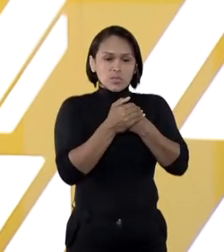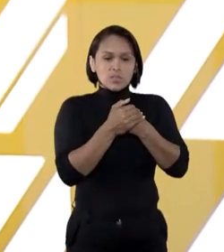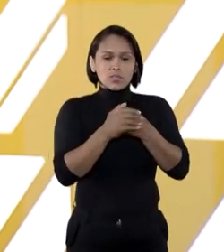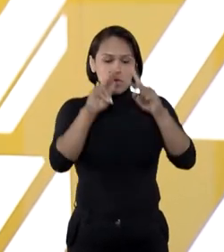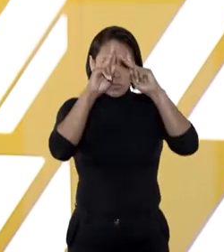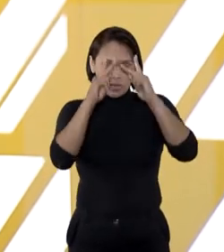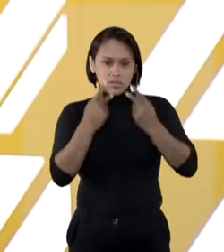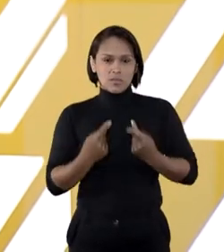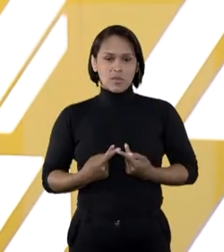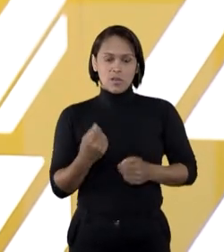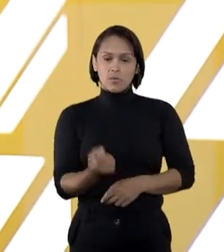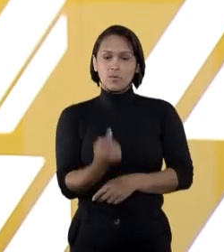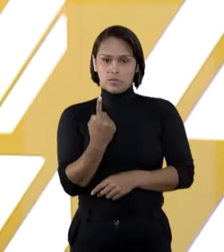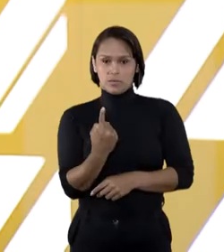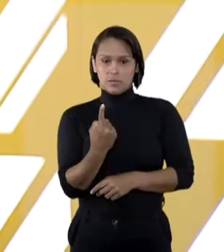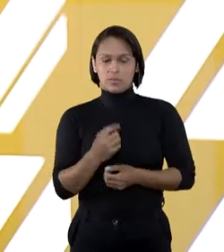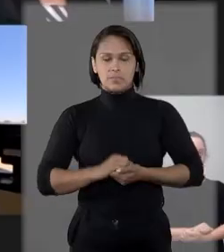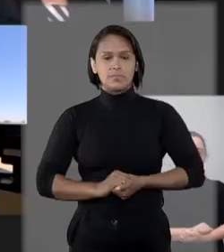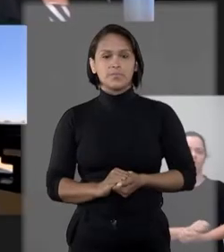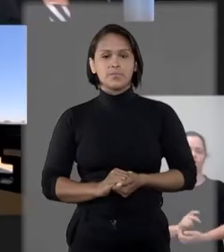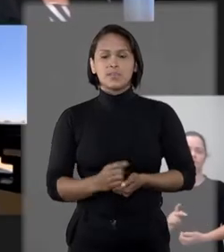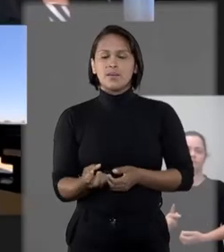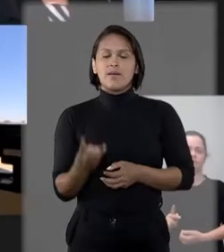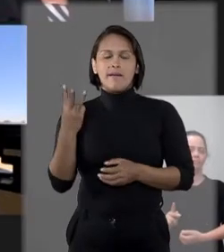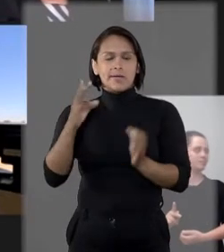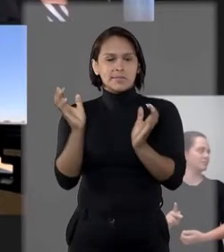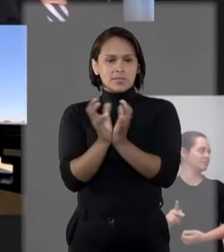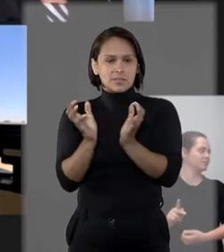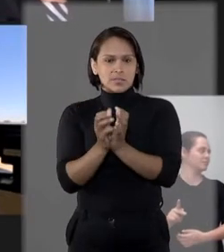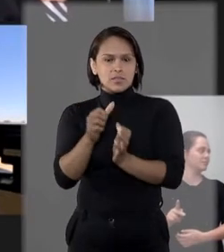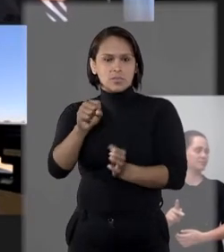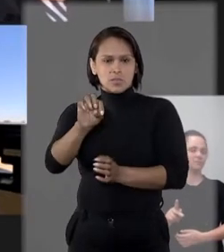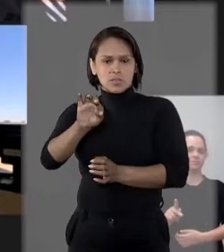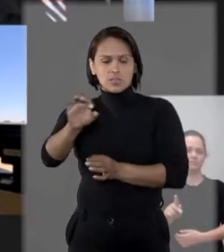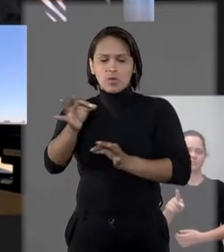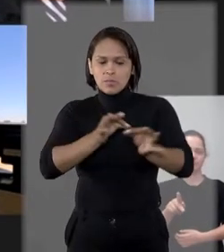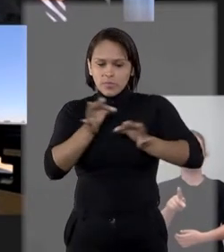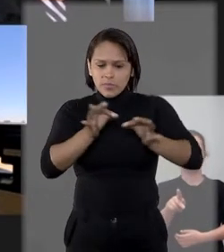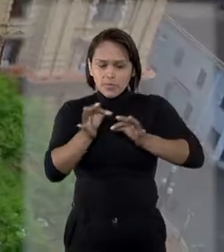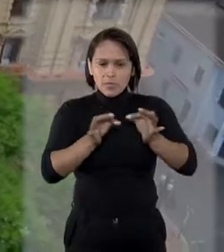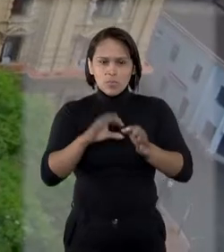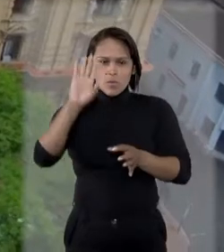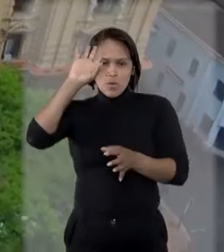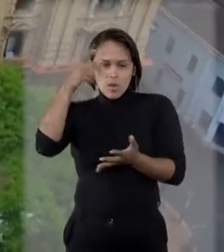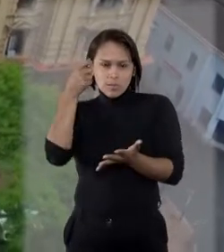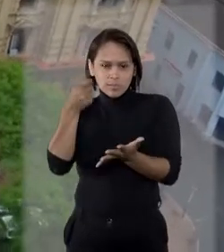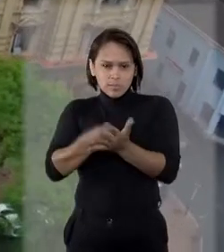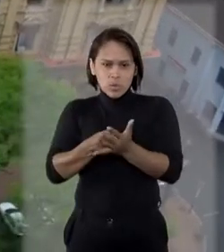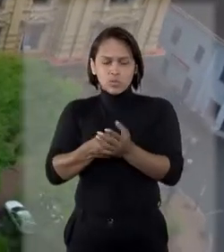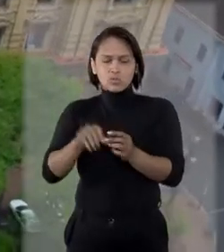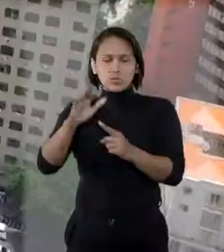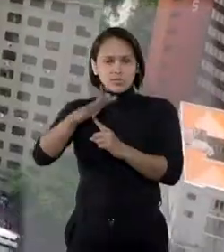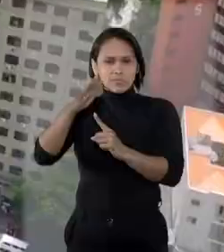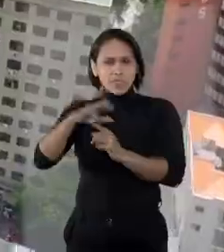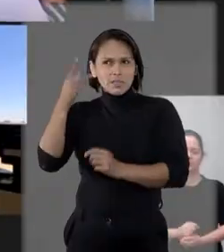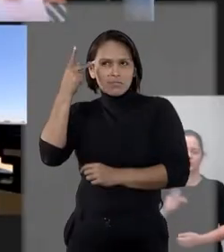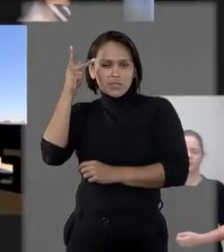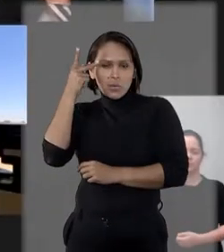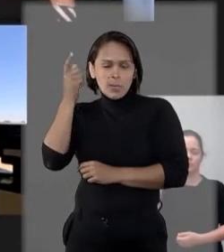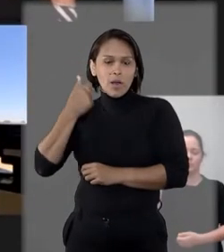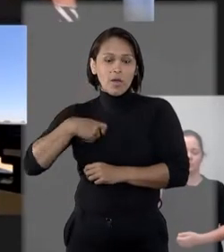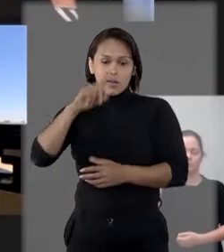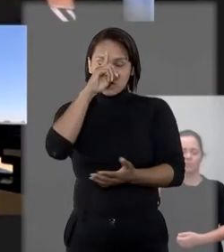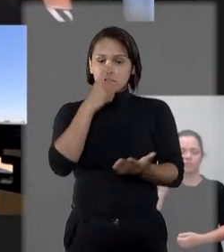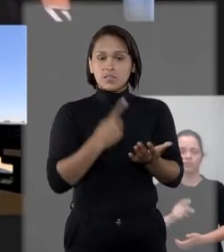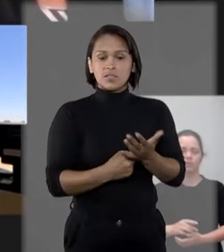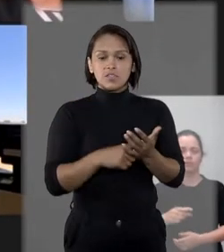integral e prioritária. A terceira turma do STJ reformou o acórdão do Tribunal de Justiça de São Paulo e